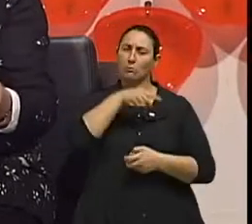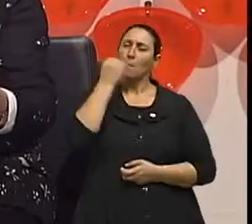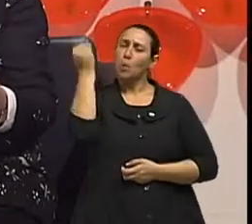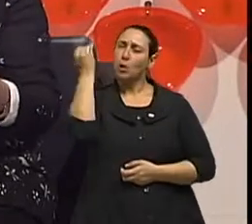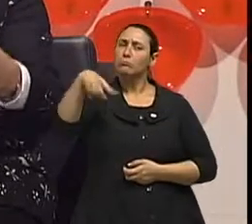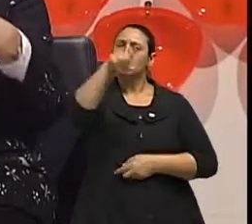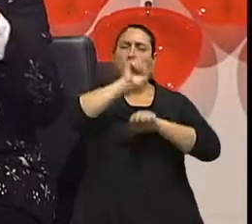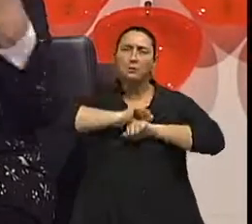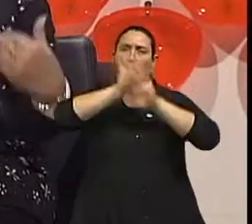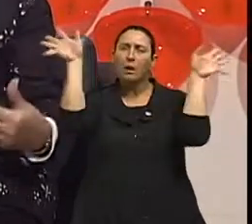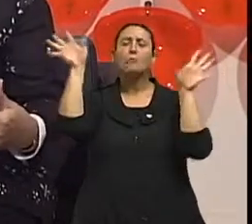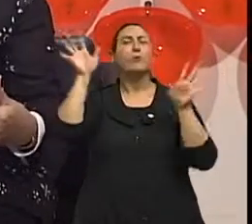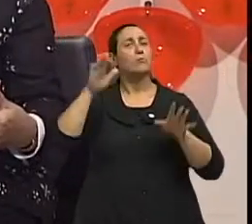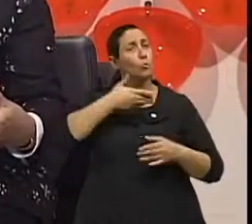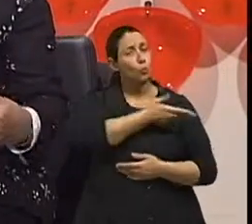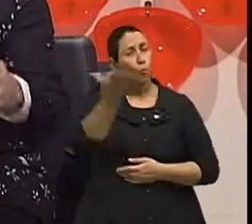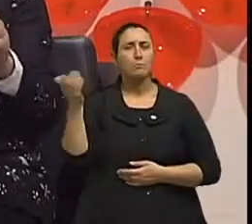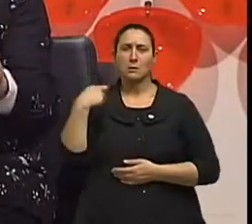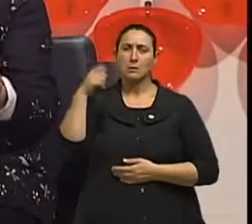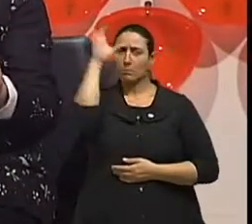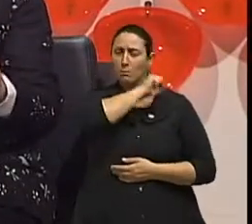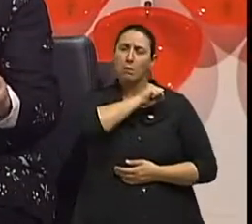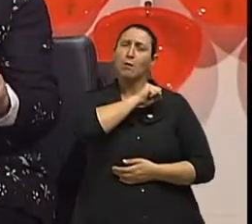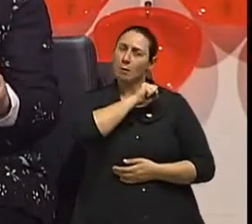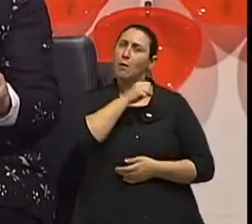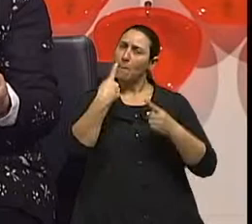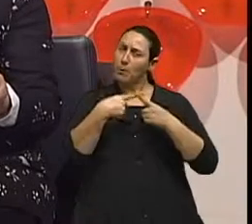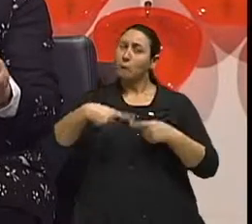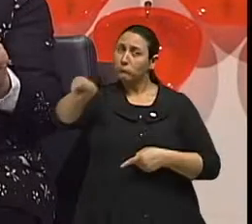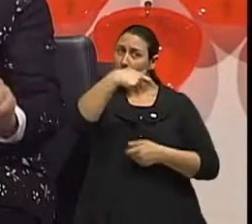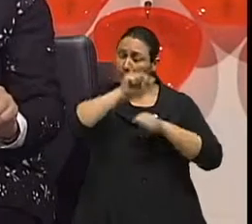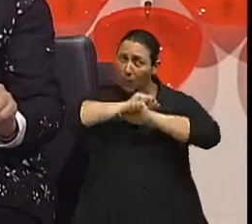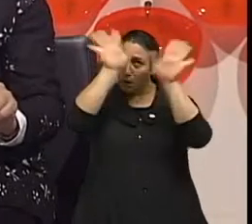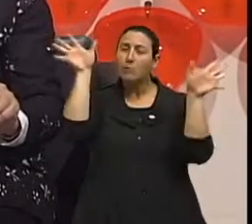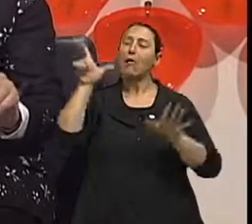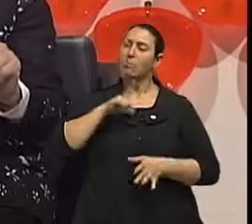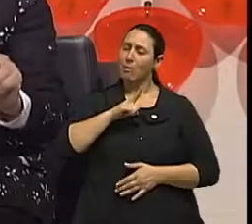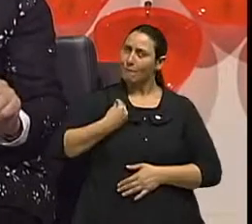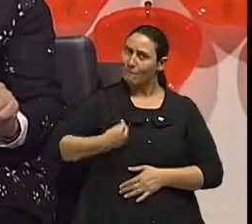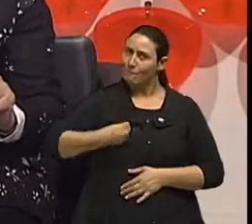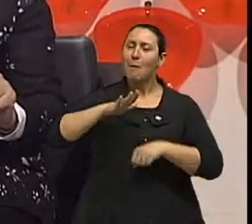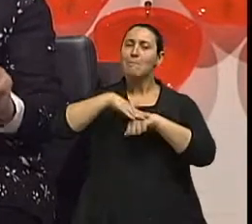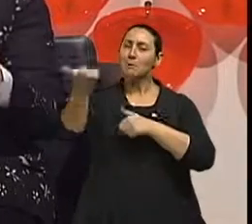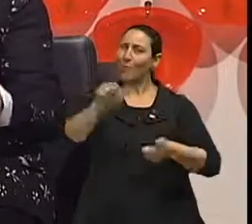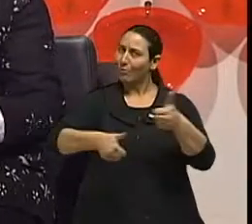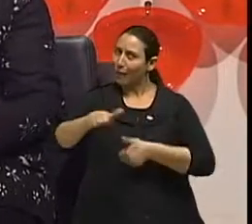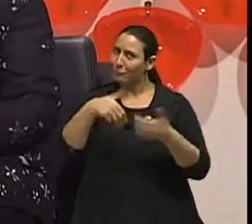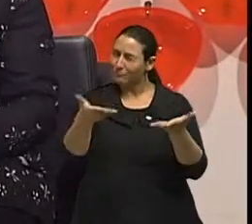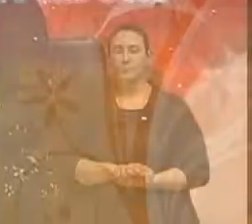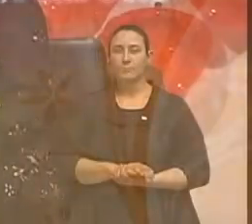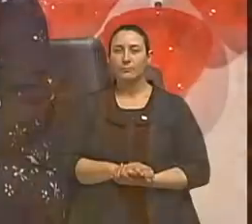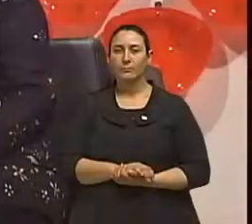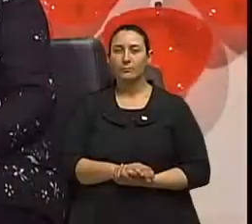esclarecimento para todos nós. E uma população esclarecida tem mais vida com mais qualidade. Já